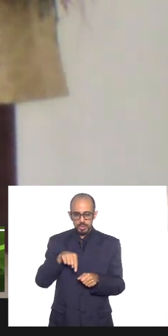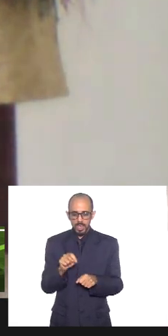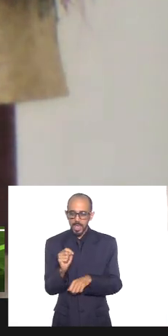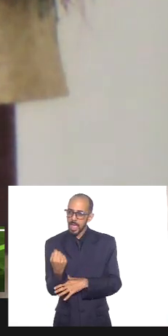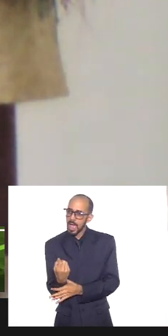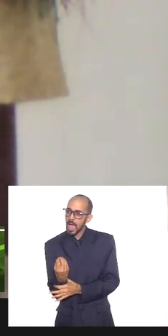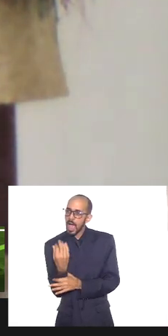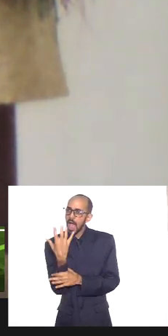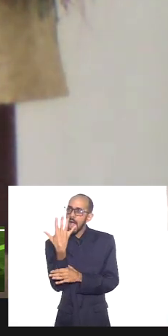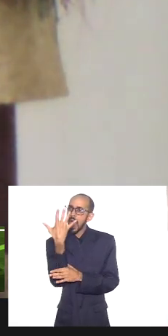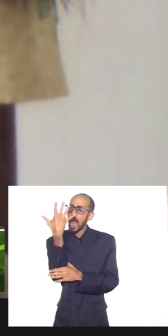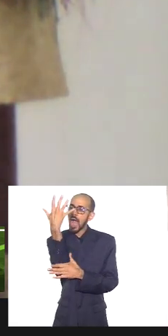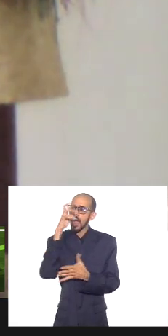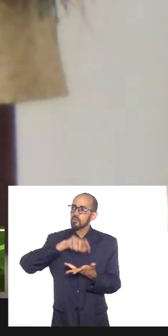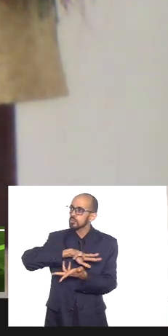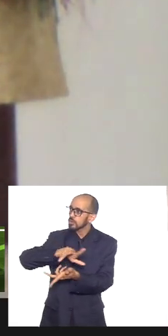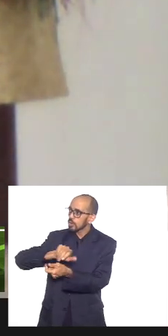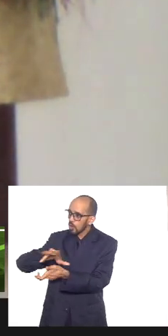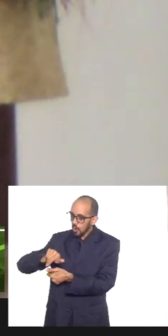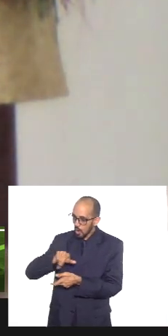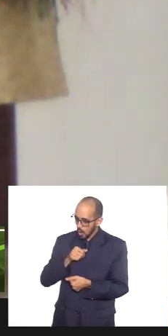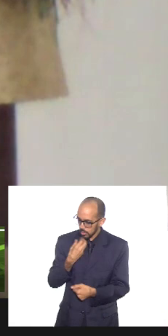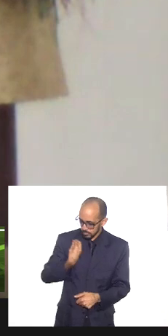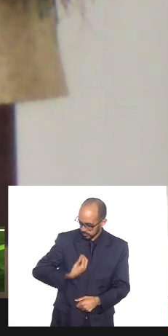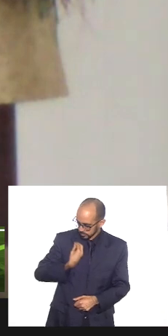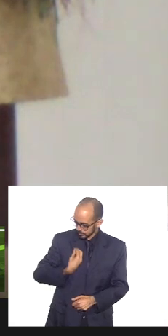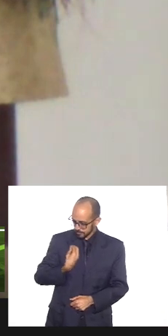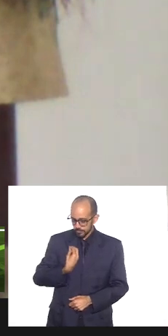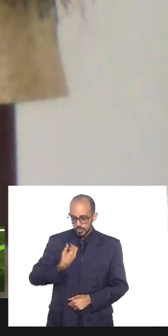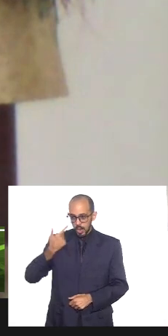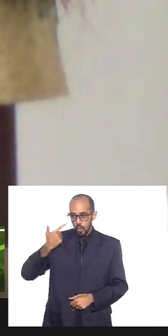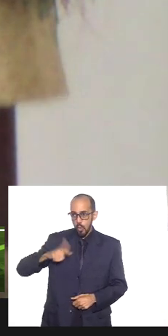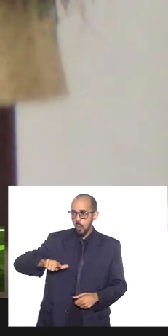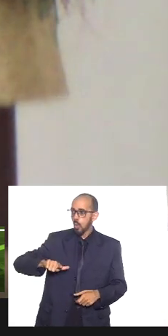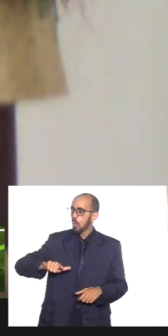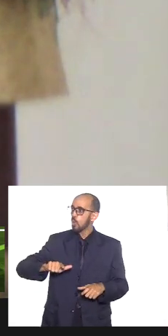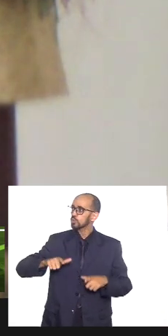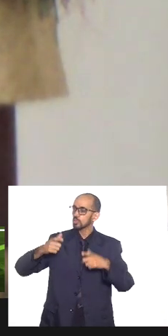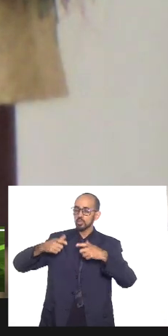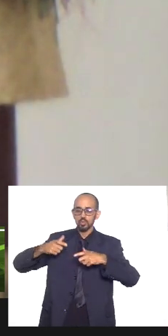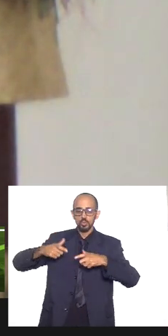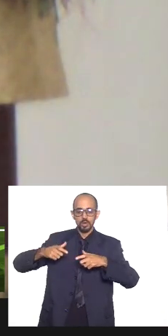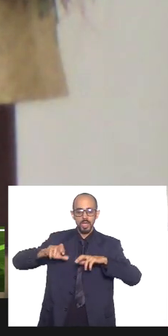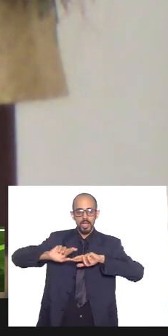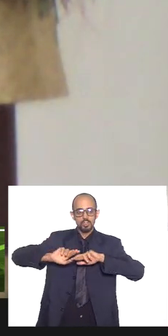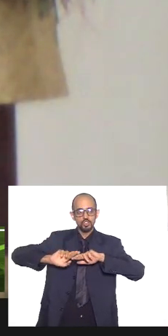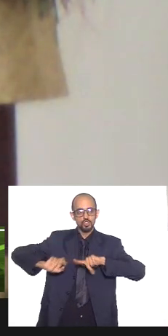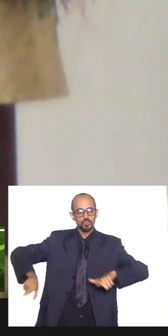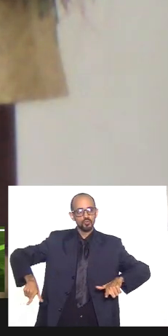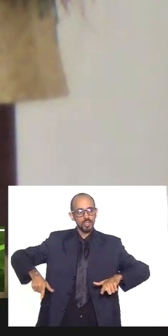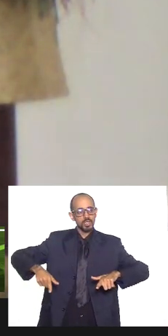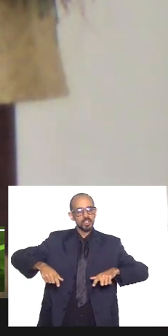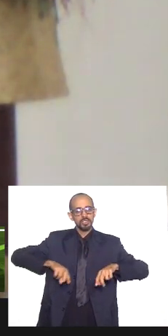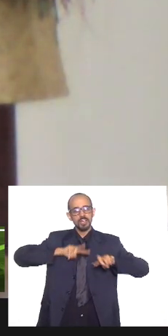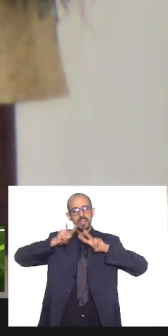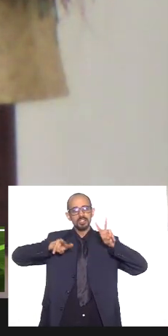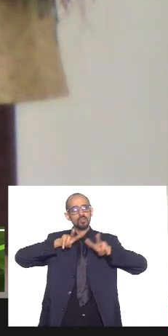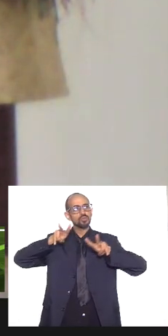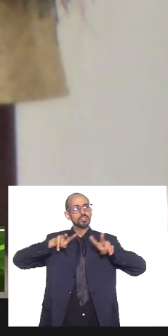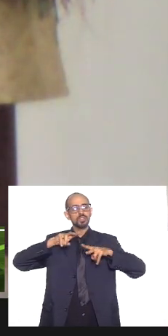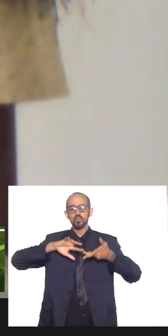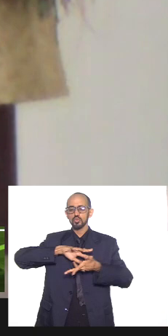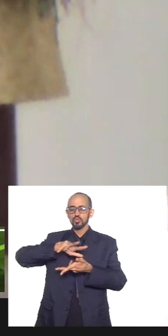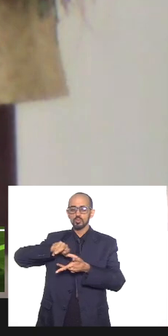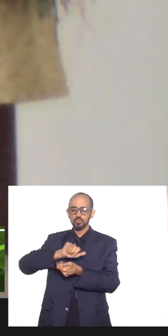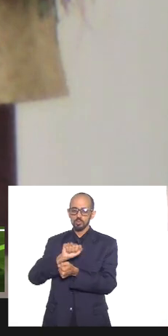cosmo existencialização que é outra dimensão radicalmente antagônica a essa visão de um mundo do daico